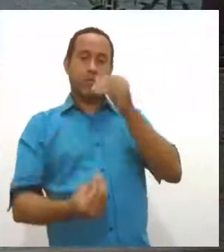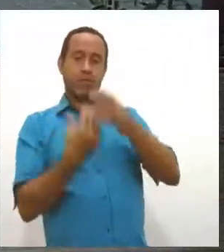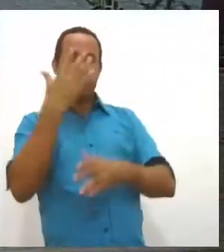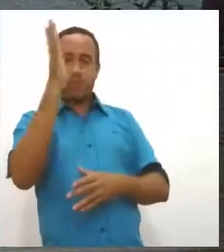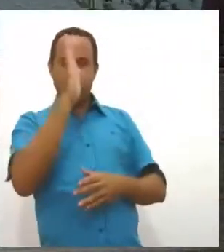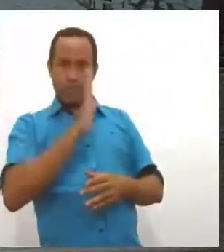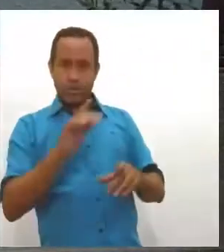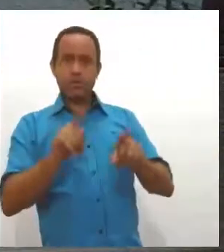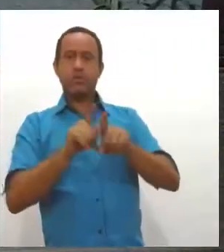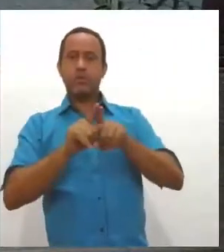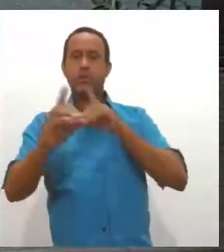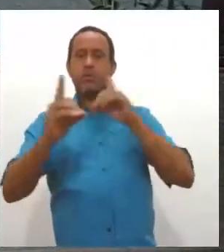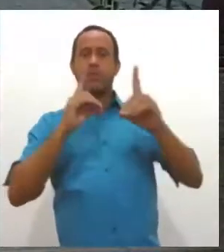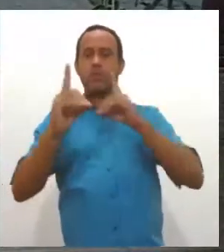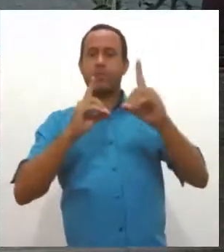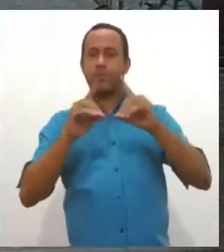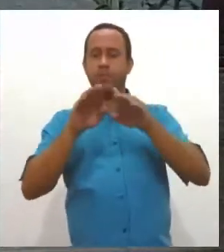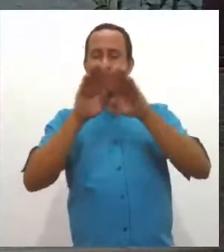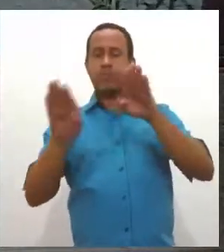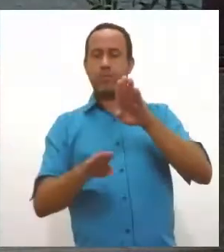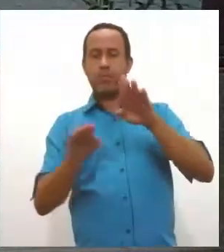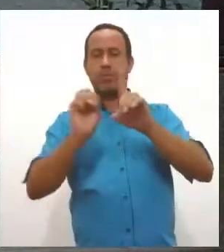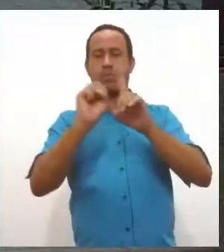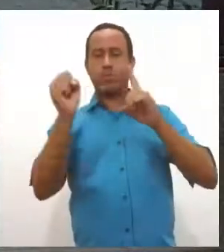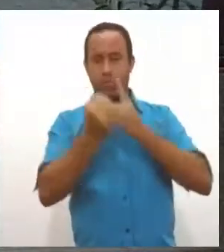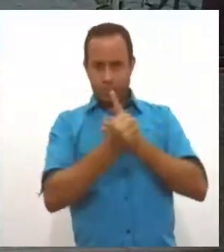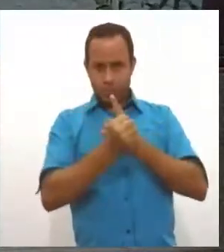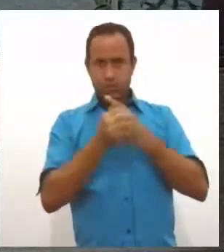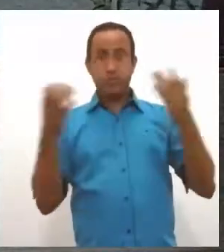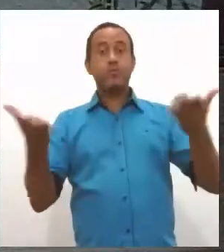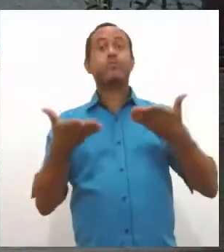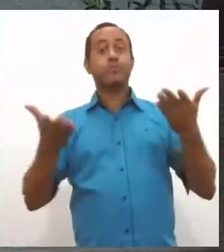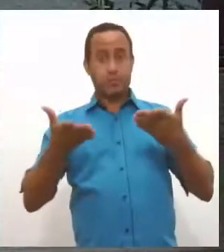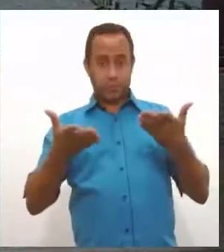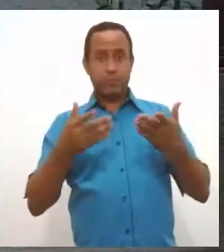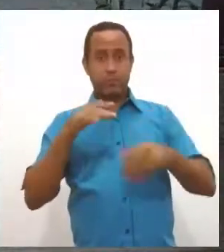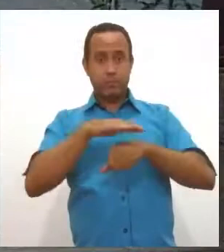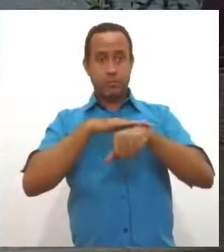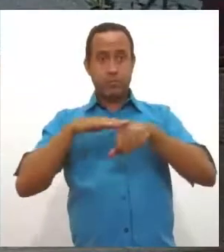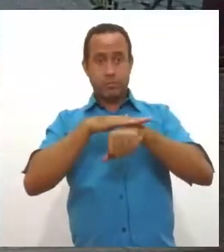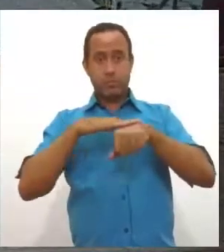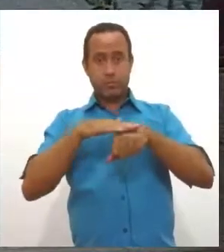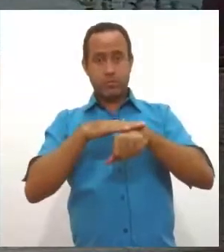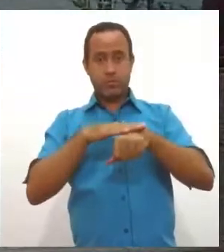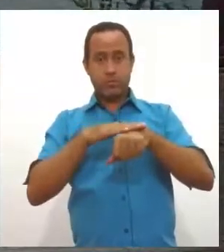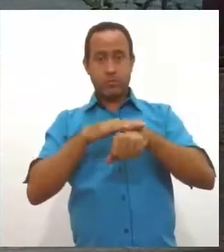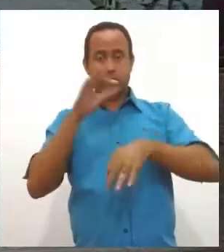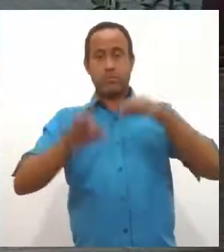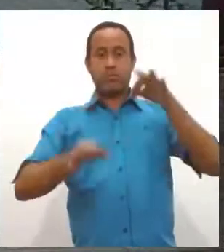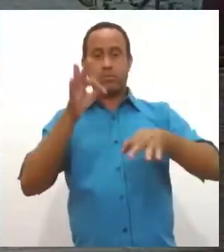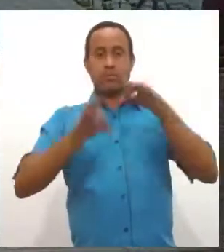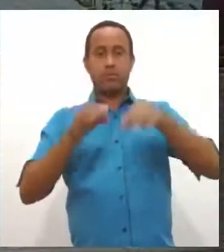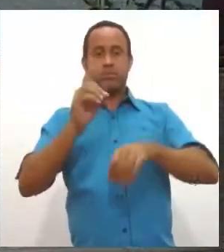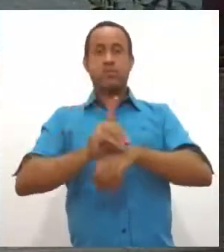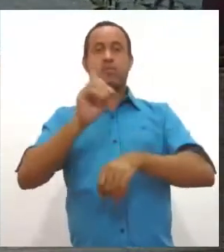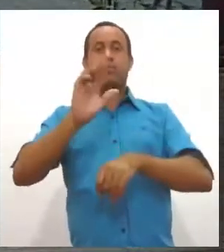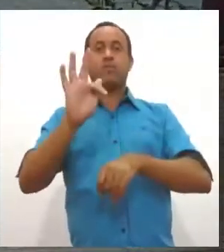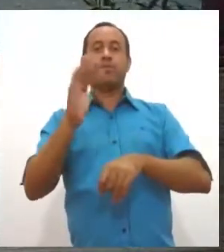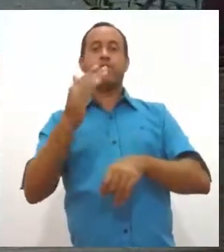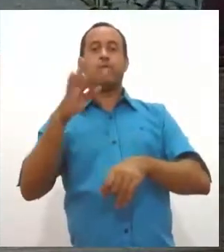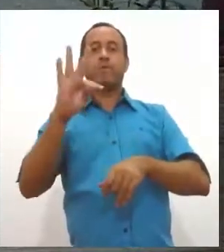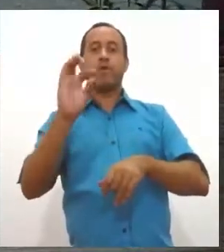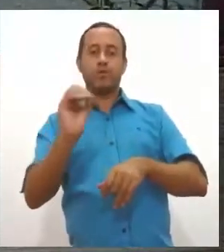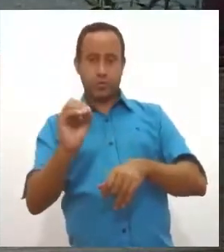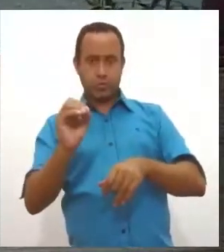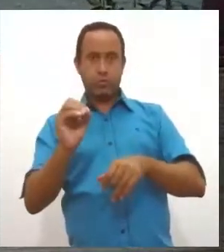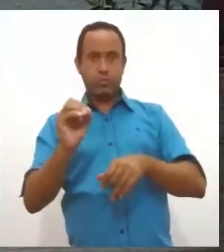promove um debate sobre desigualdade social. E a partir de agora a gente vai conversar com o promotor de justiça, doutor Fausto Valoá. Ele